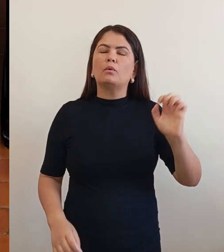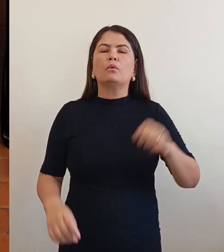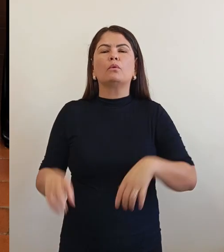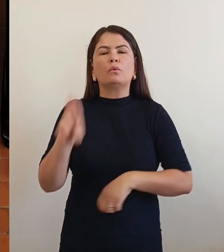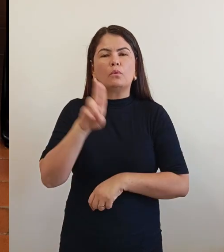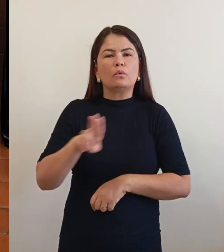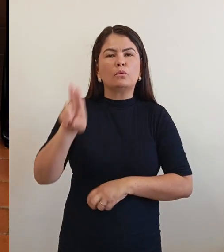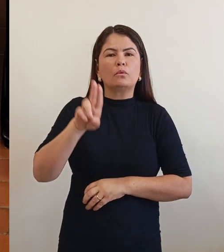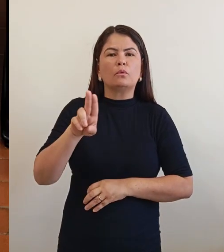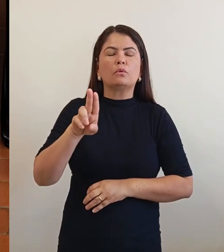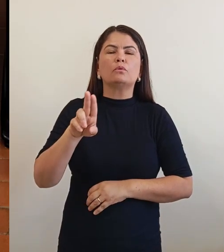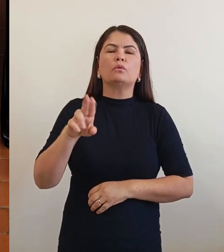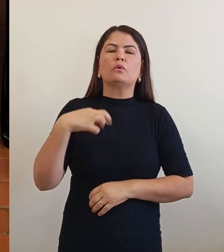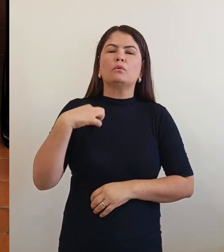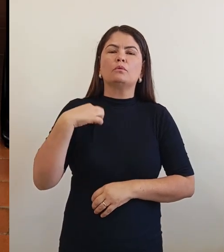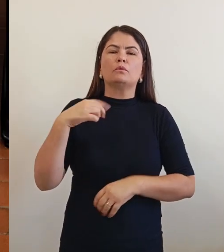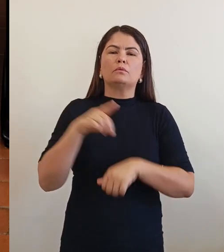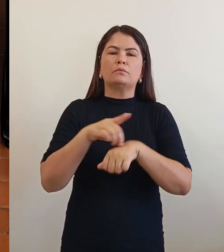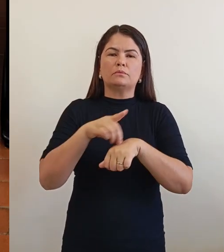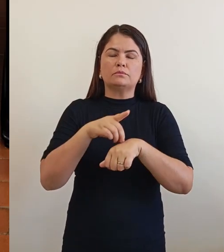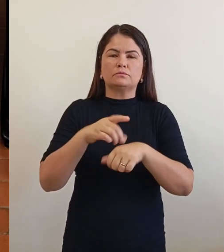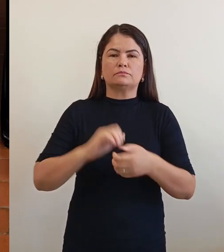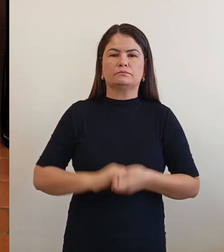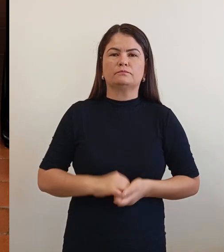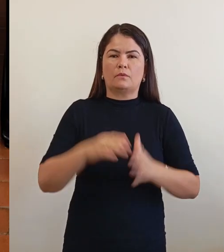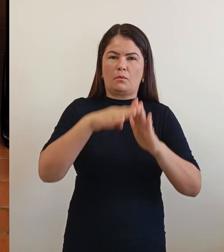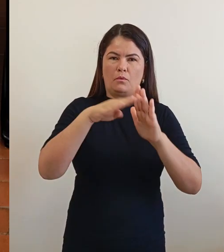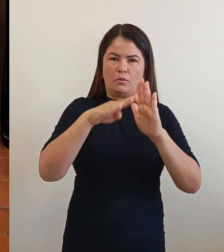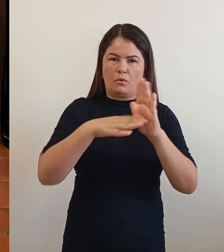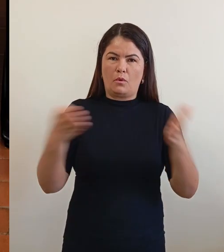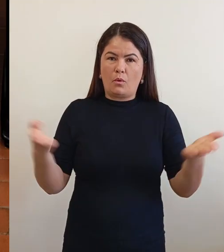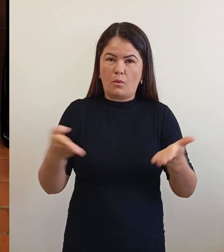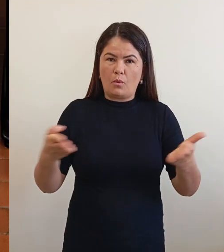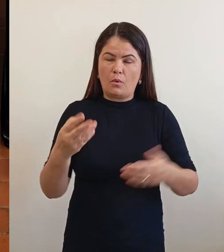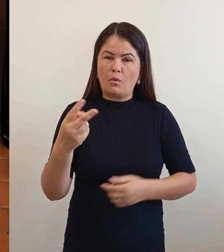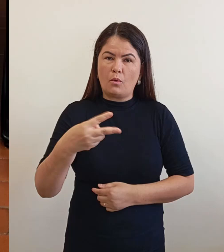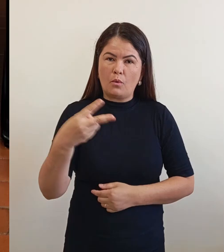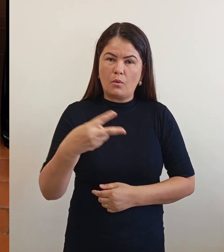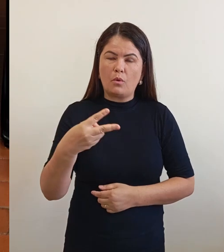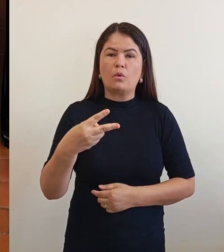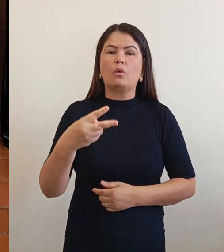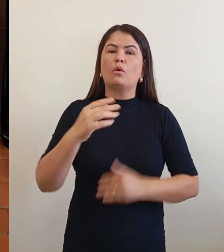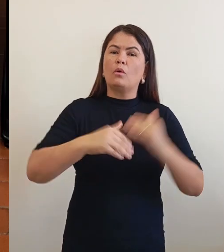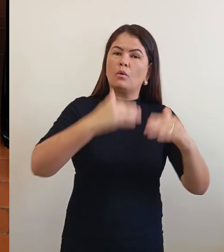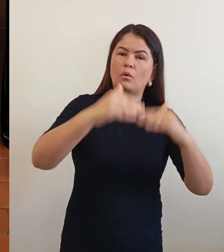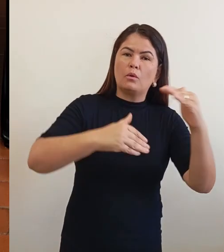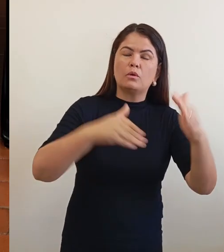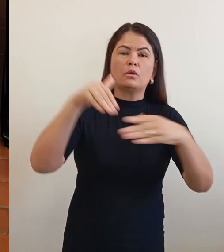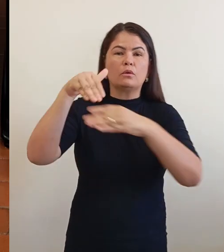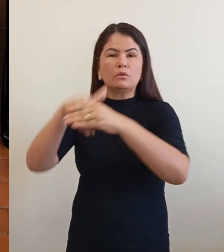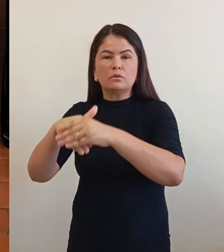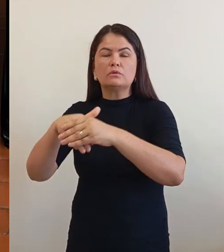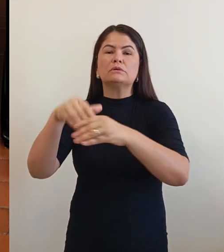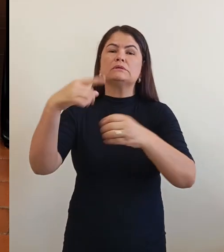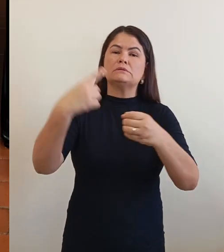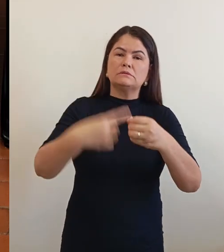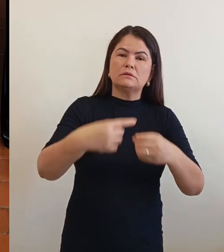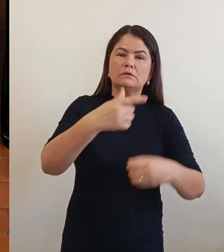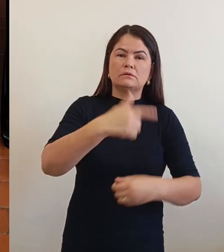preta. O programa de hoje será o segundo da série sobre o processo eleitoral na cidade de Goiás.